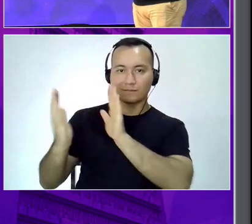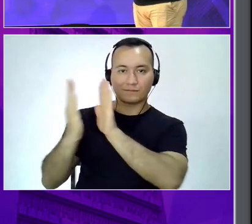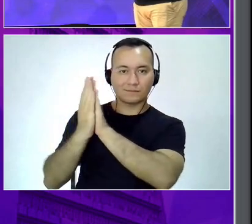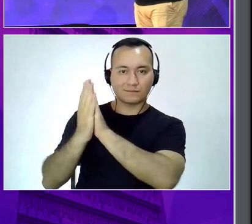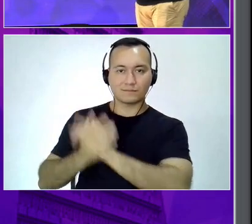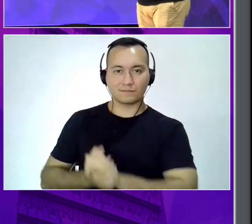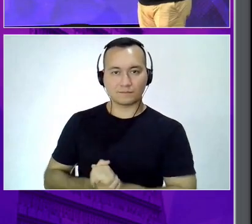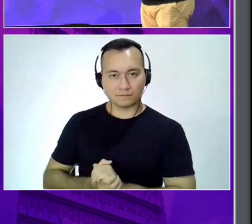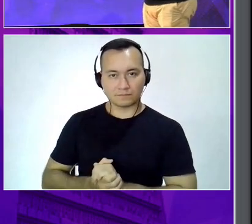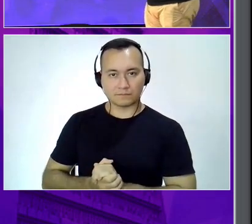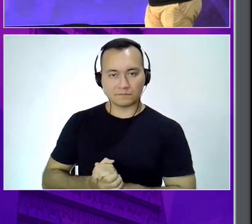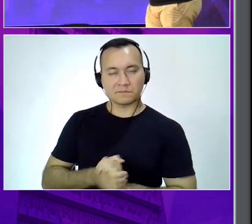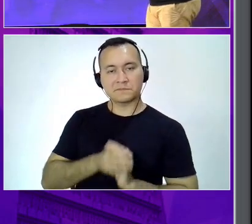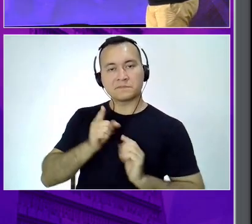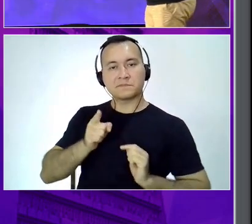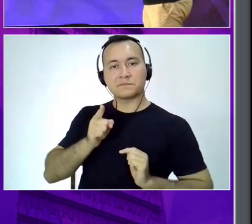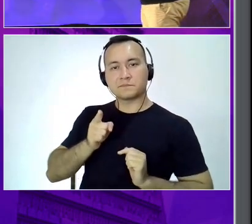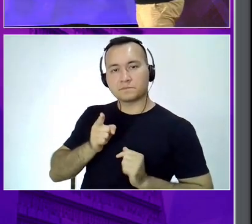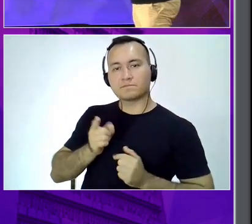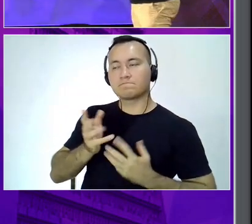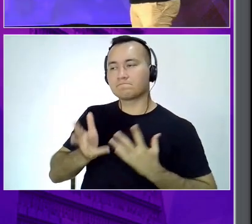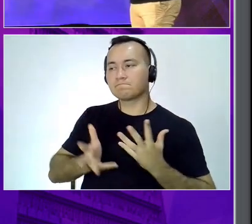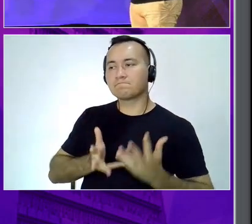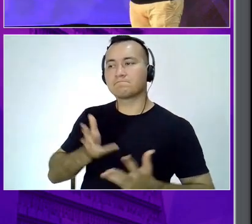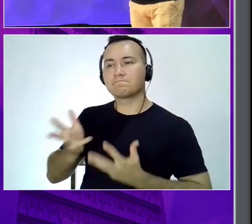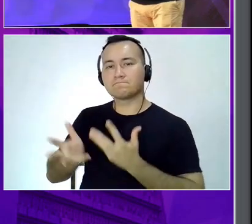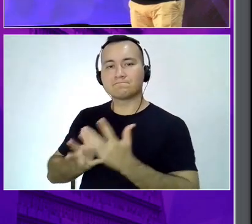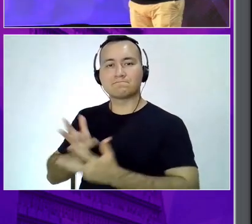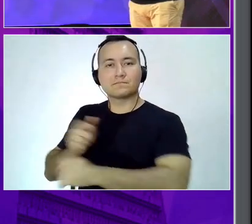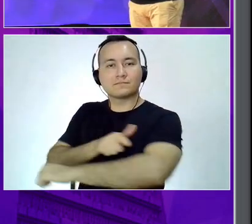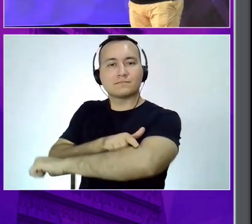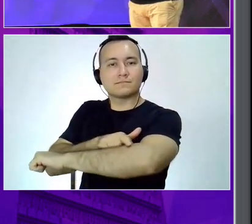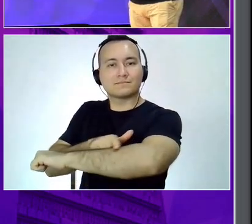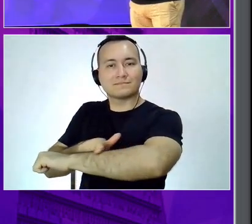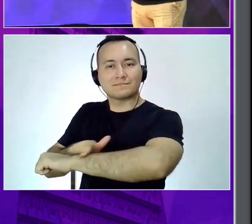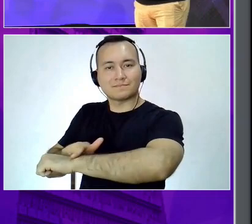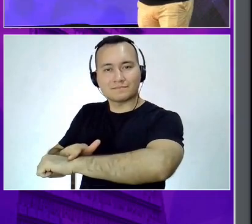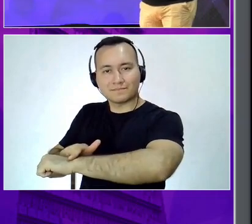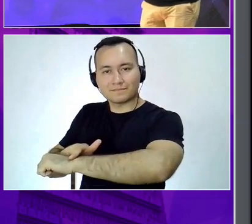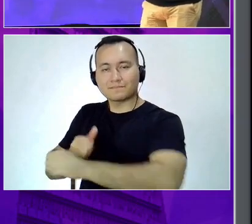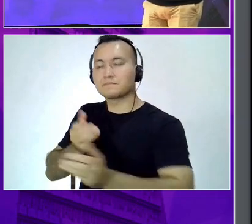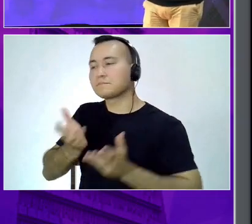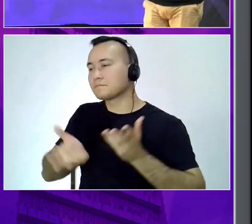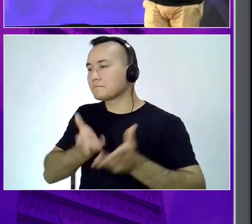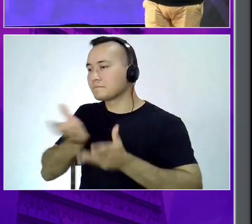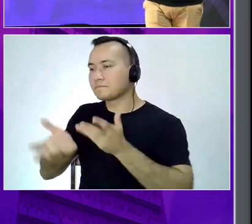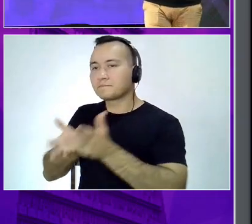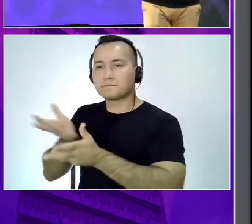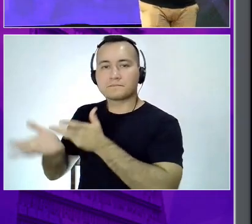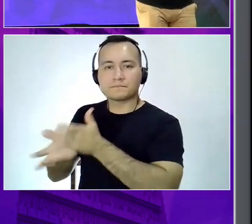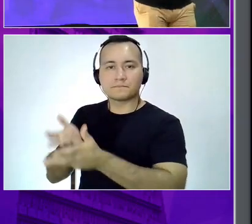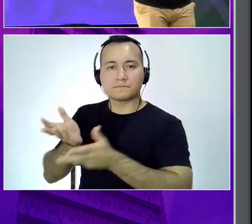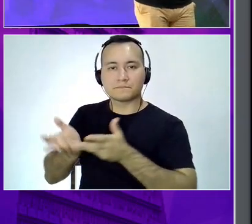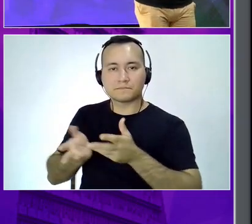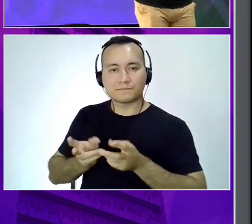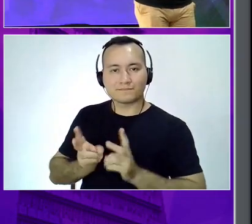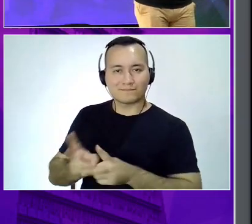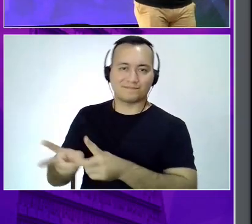pessoas. Como? Respeitando, servindo, sendo notado